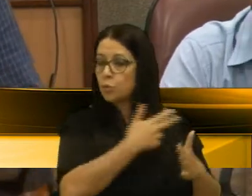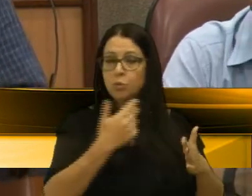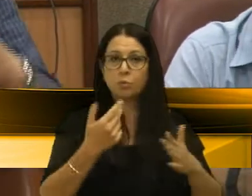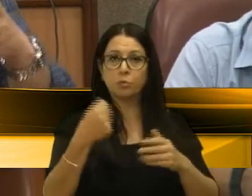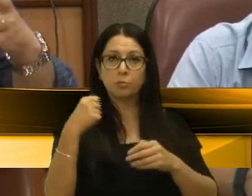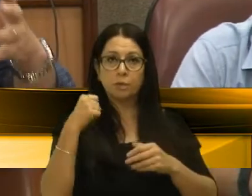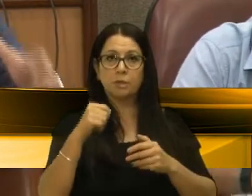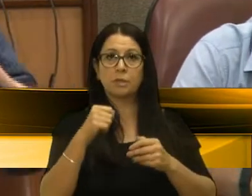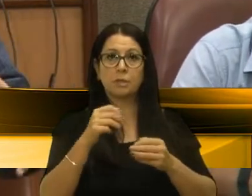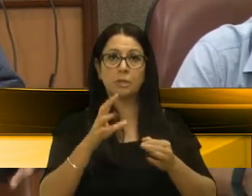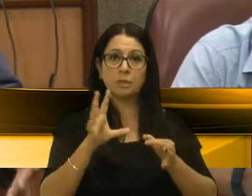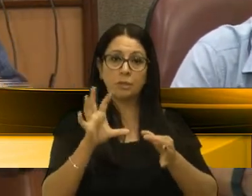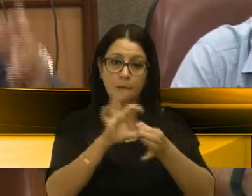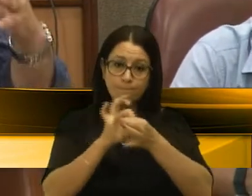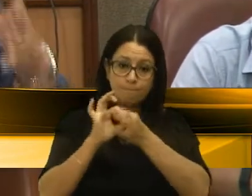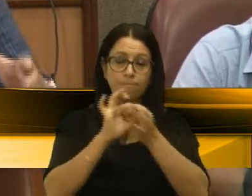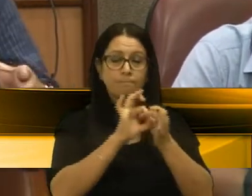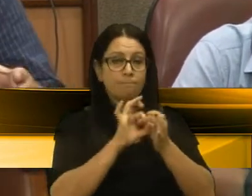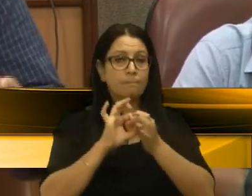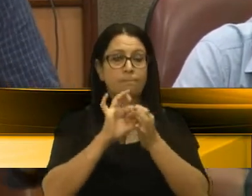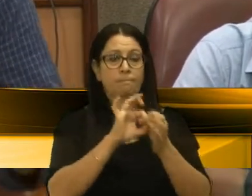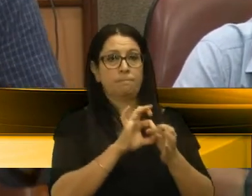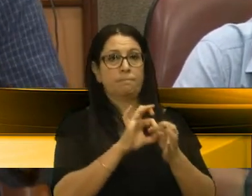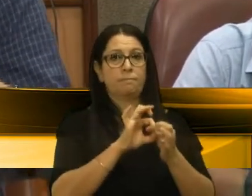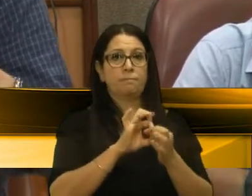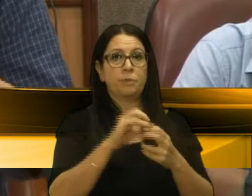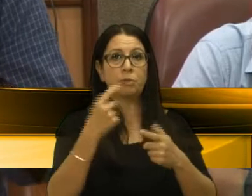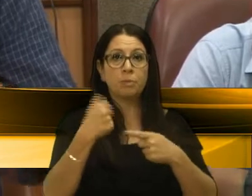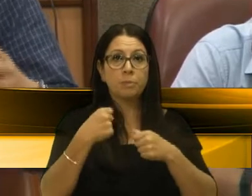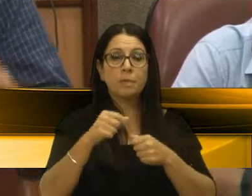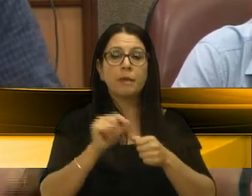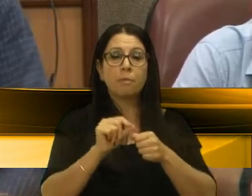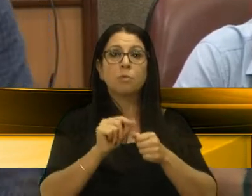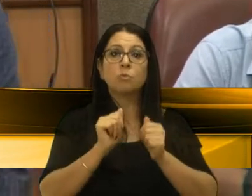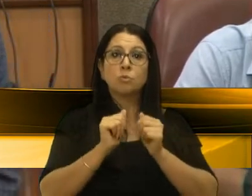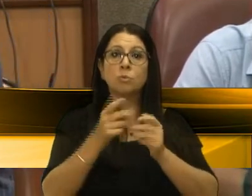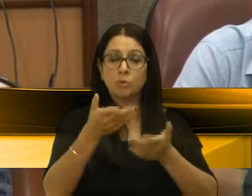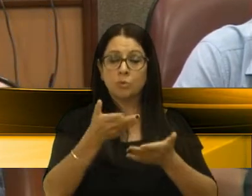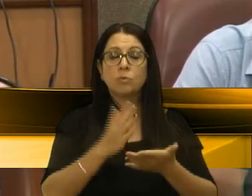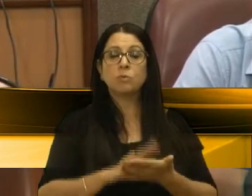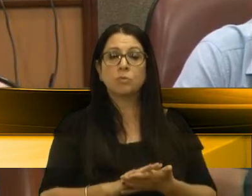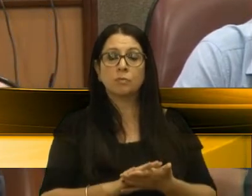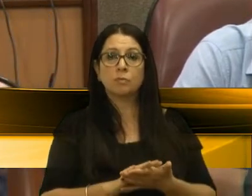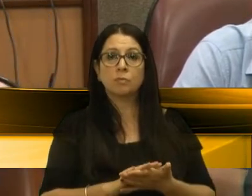serrar fileiras e estar unidos para que nós possamos justamente